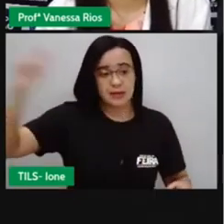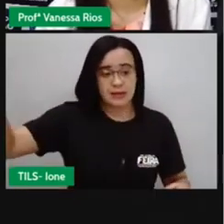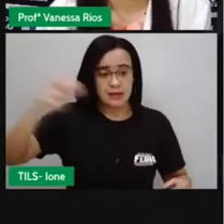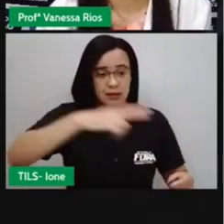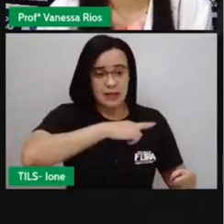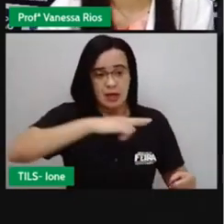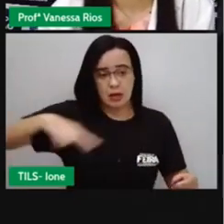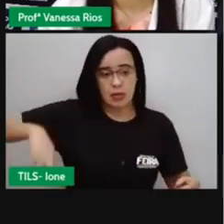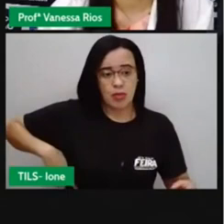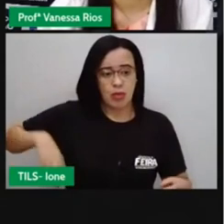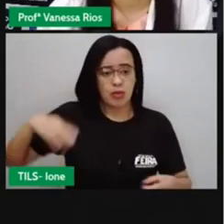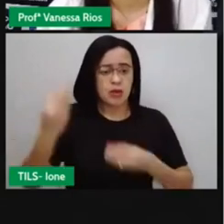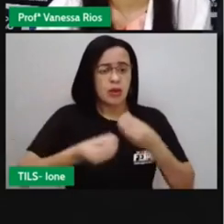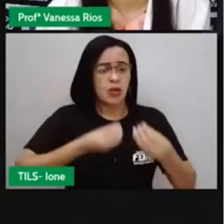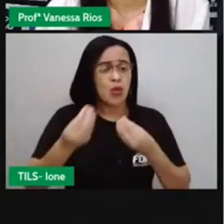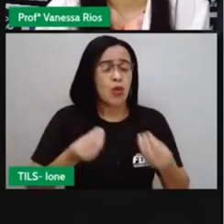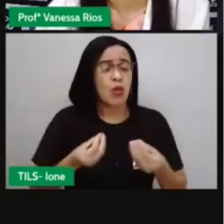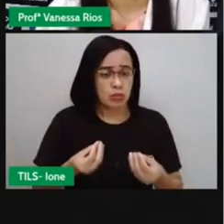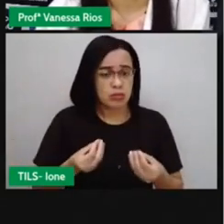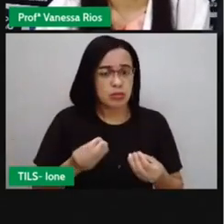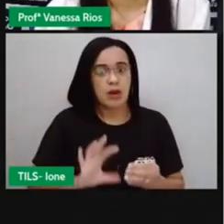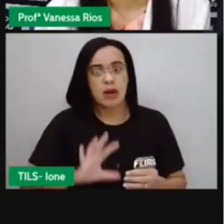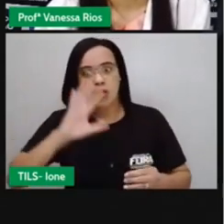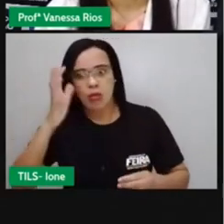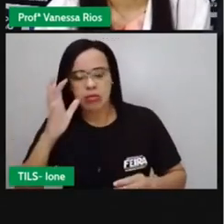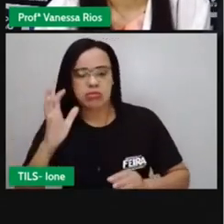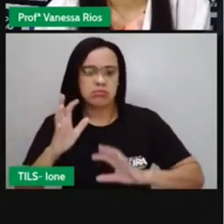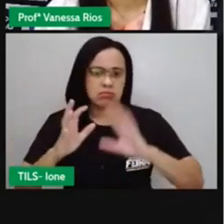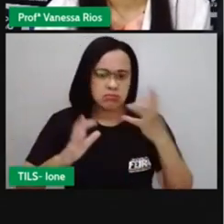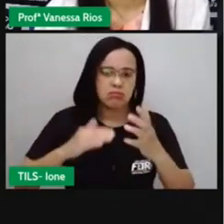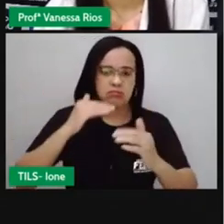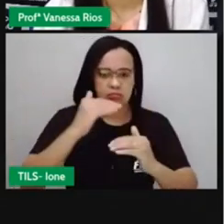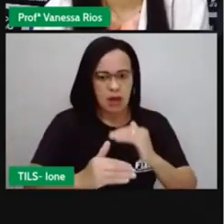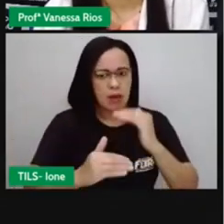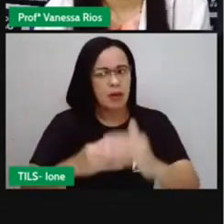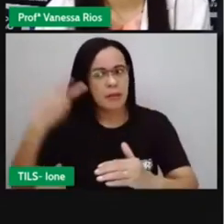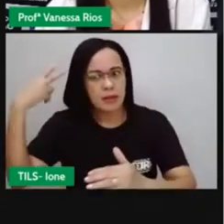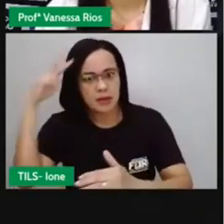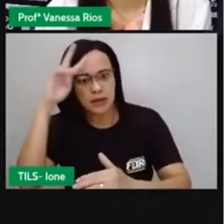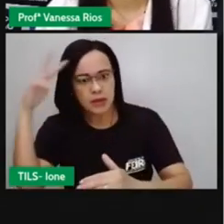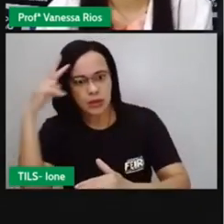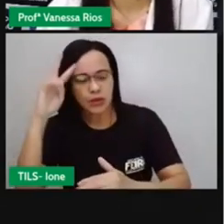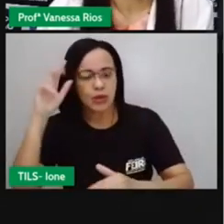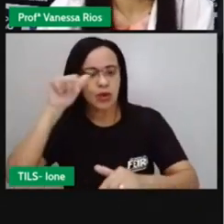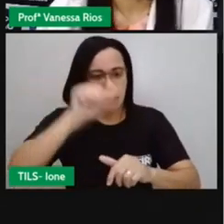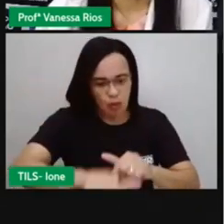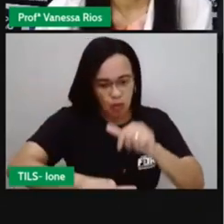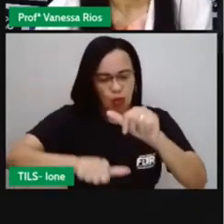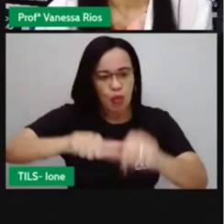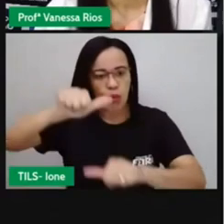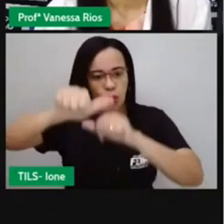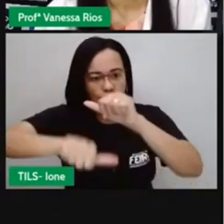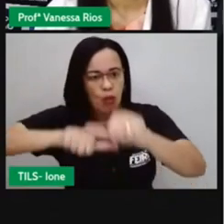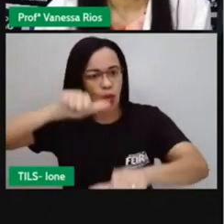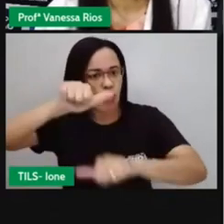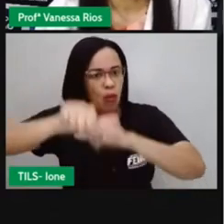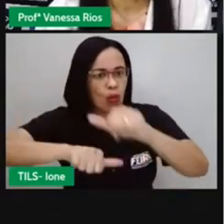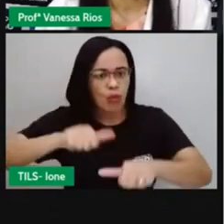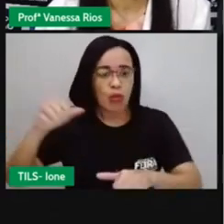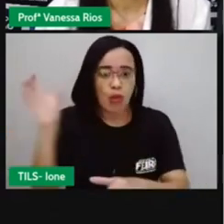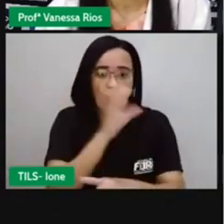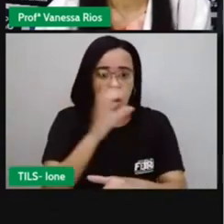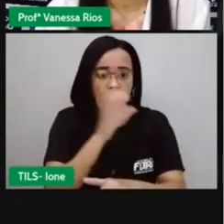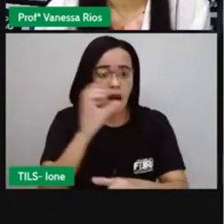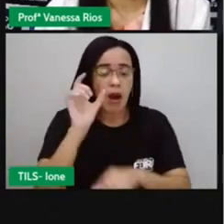foram aí acontecendo no decorrer da história. E aí, uma coisa que aconteceu logo de imediato foi que a família